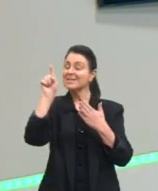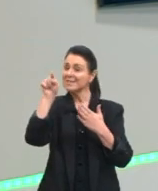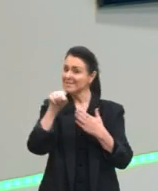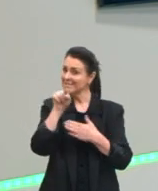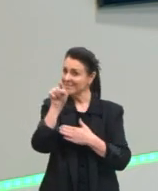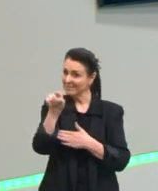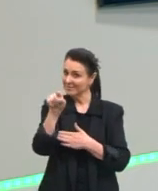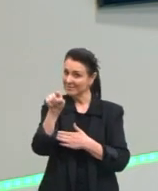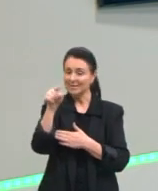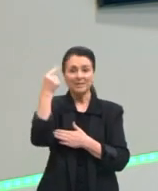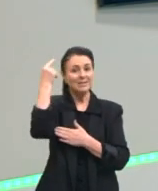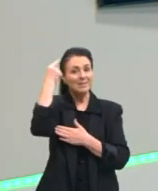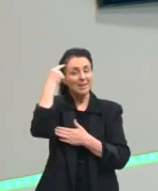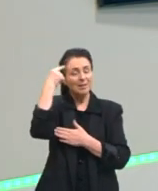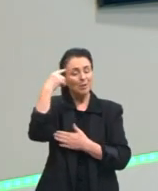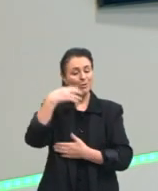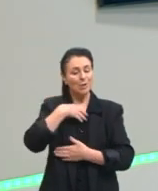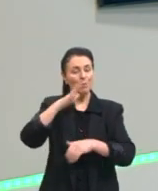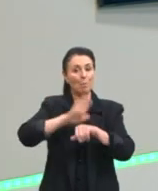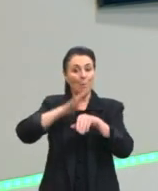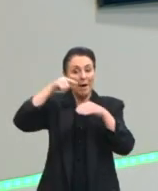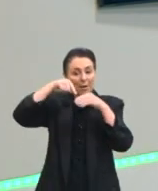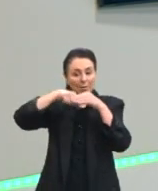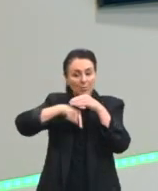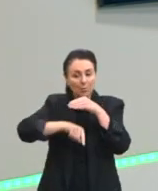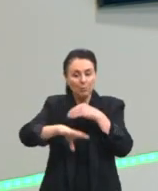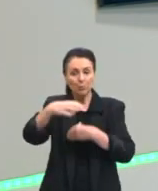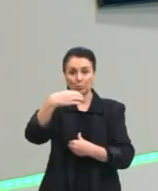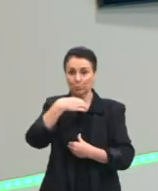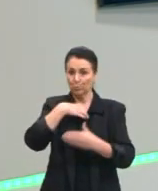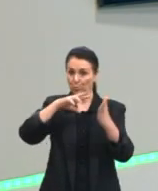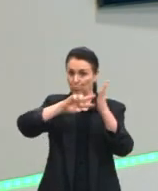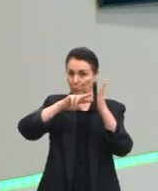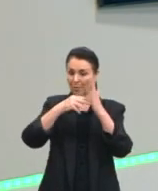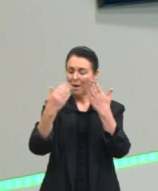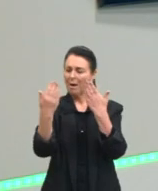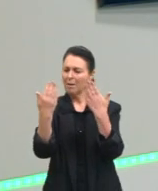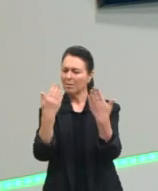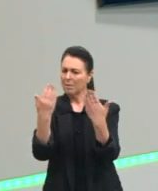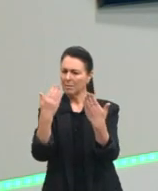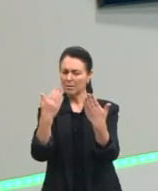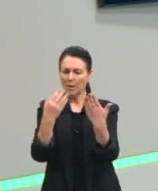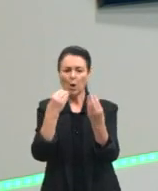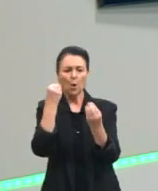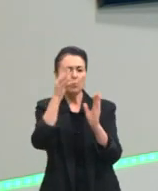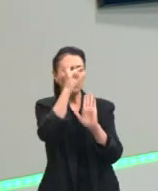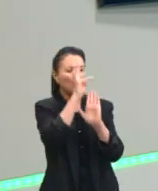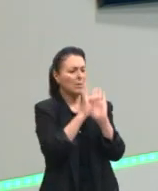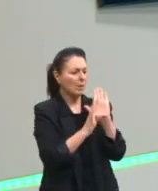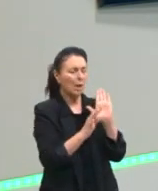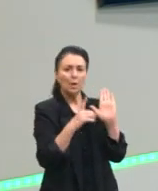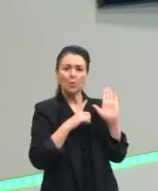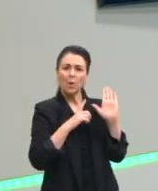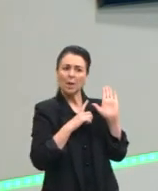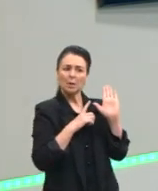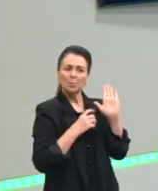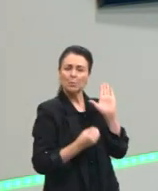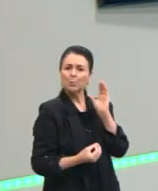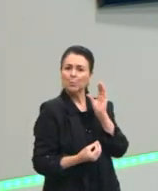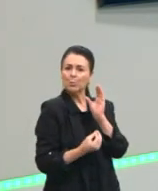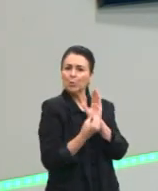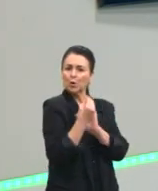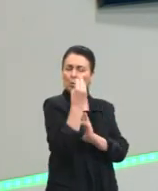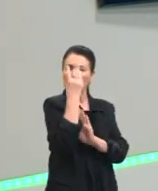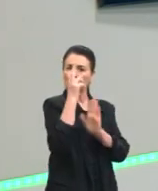pensando de uma maneira mais profunda, a semântica vai analisar como é que um texto significa. Se eu